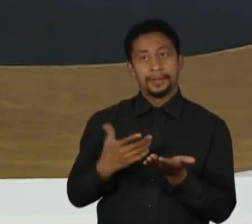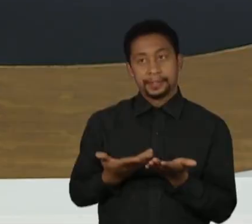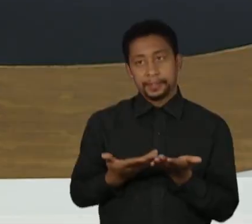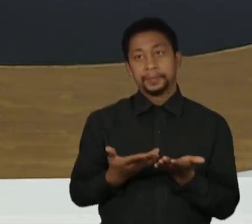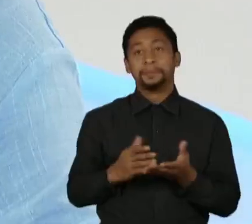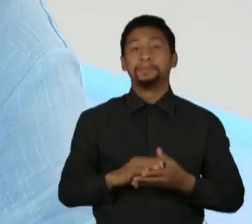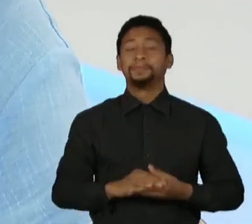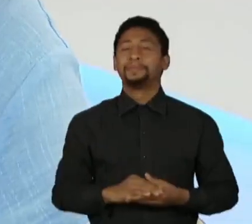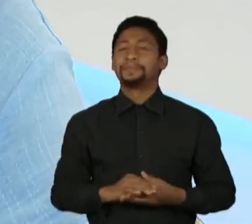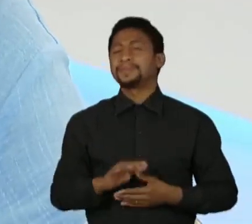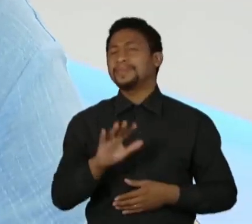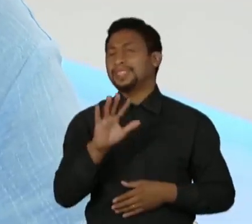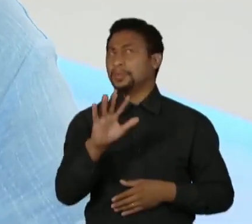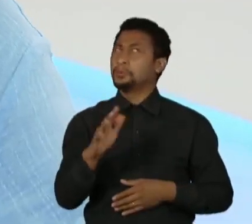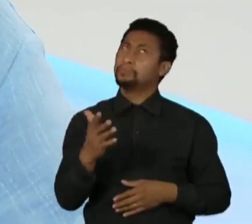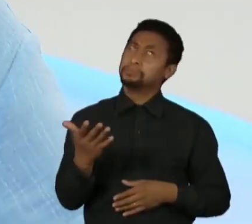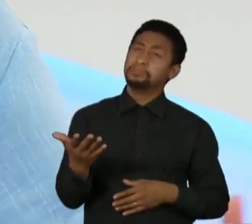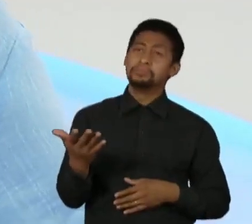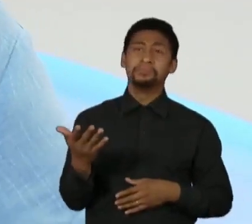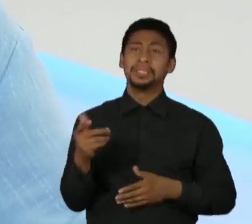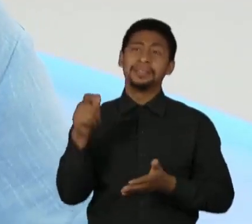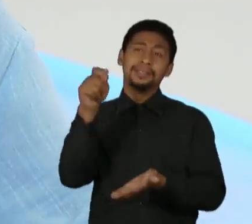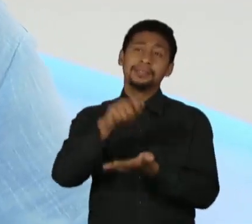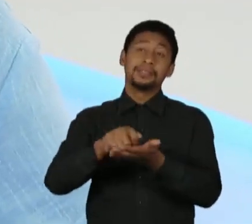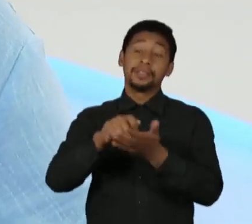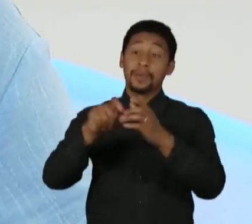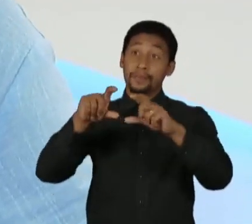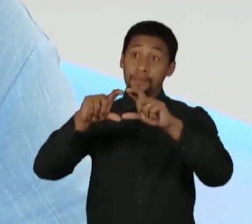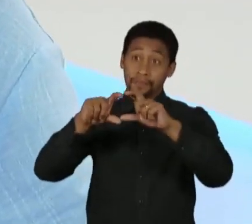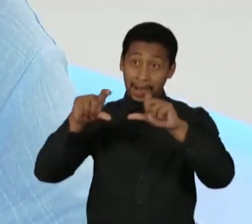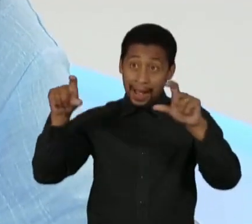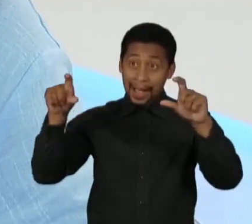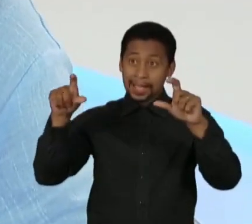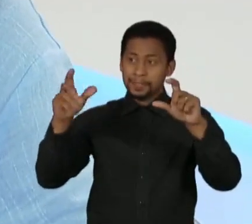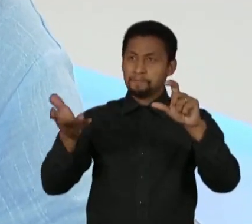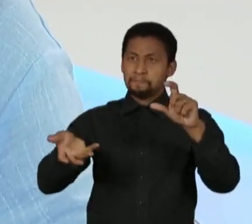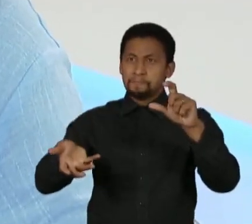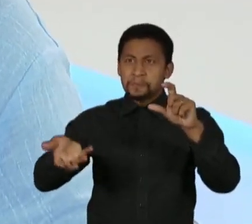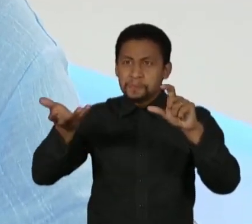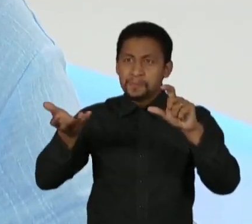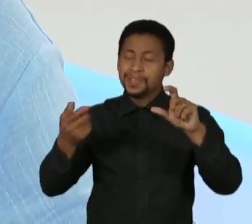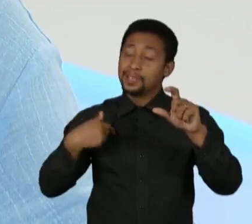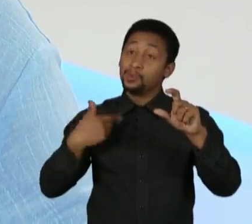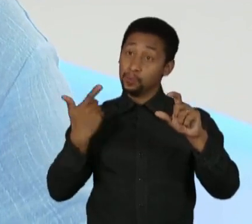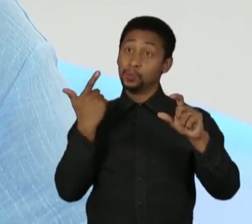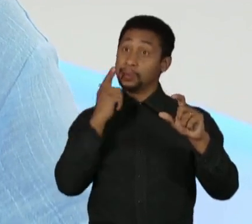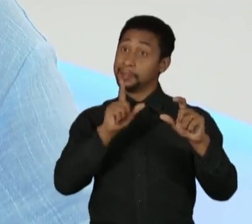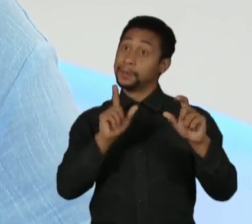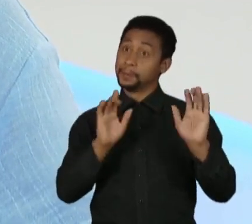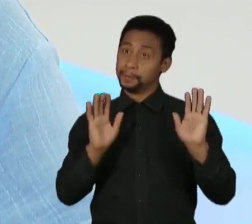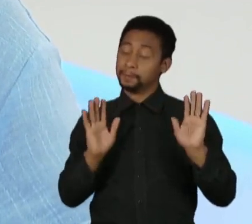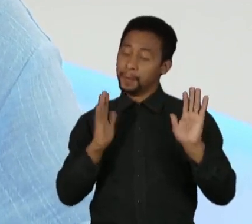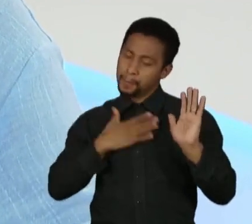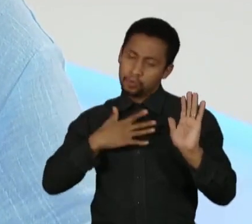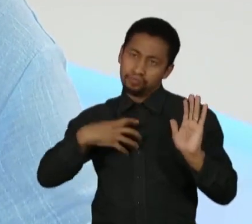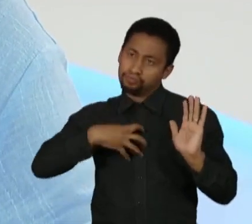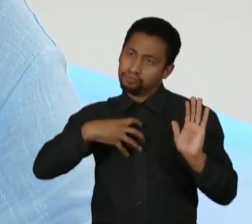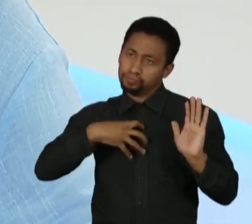fazer frases é uma facilidade que eu tenho, que vem da minha